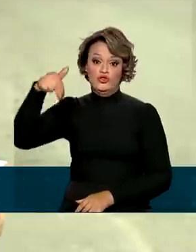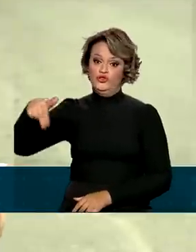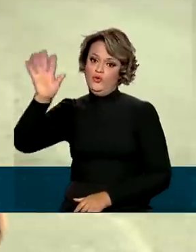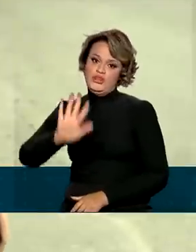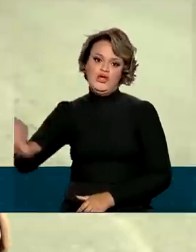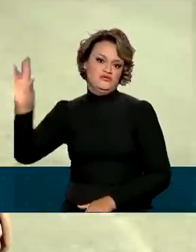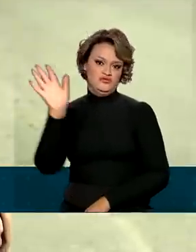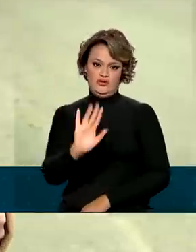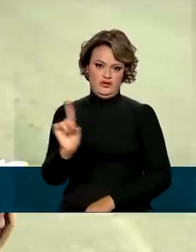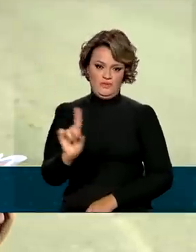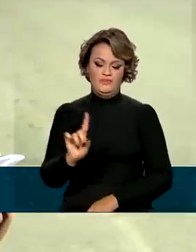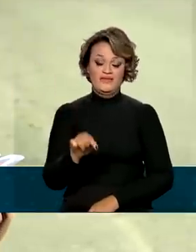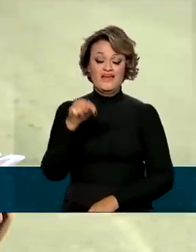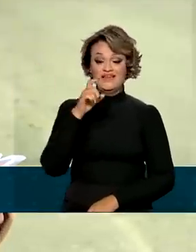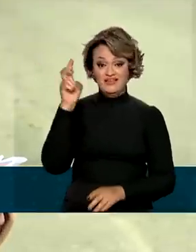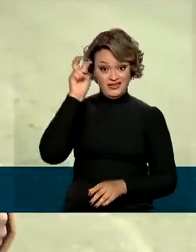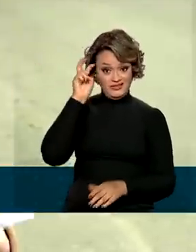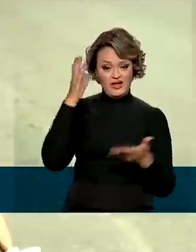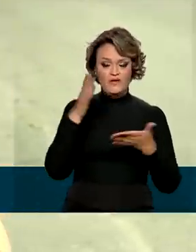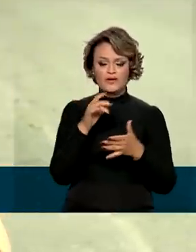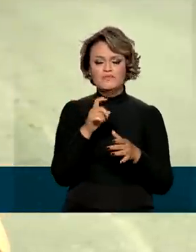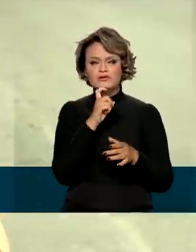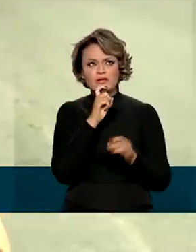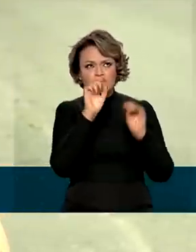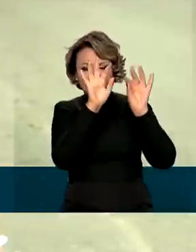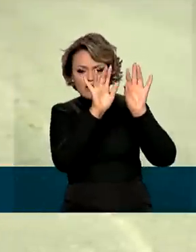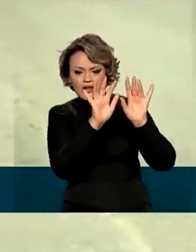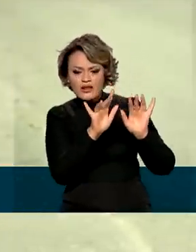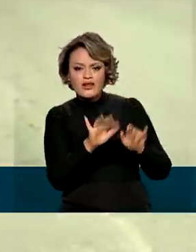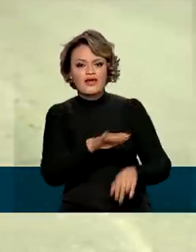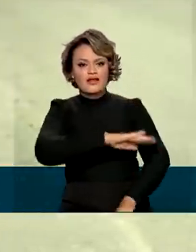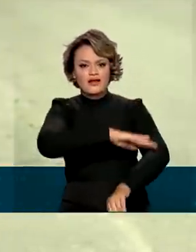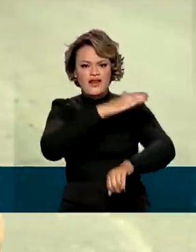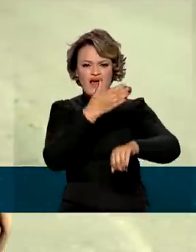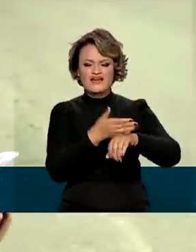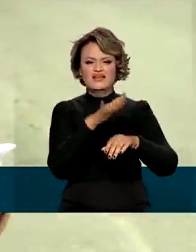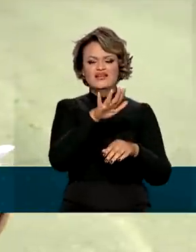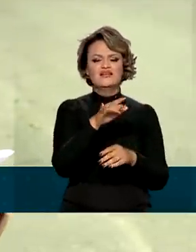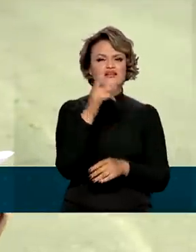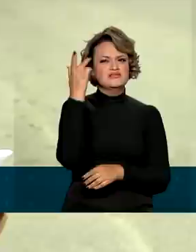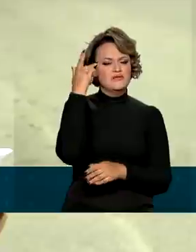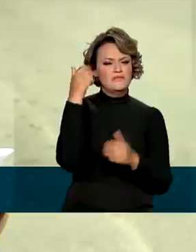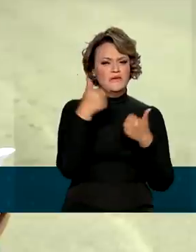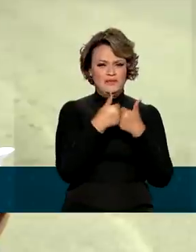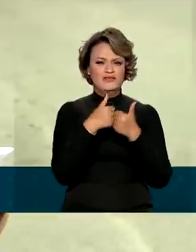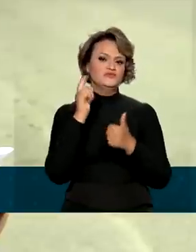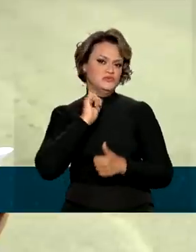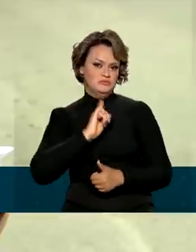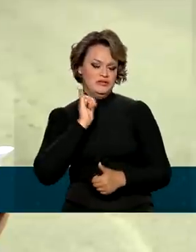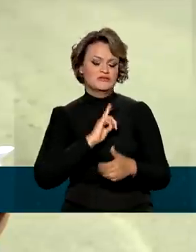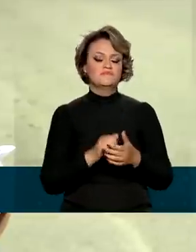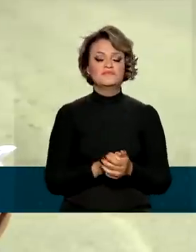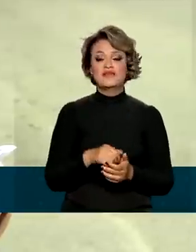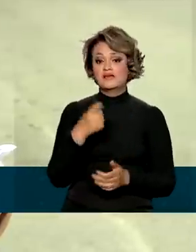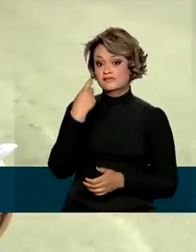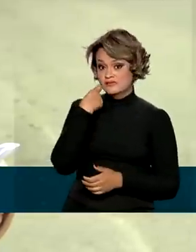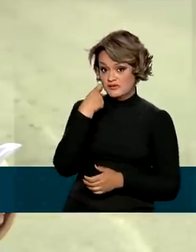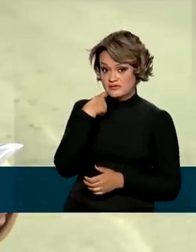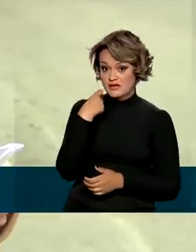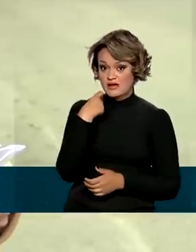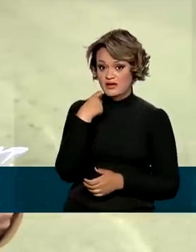Nessa quinta, previsão é de geada moderada na Serra da Mantiqueira, que fica entre São Paulo e Minas Gerais. Na sexta,